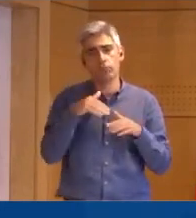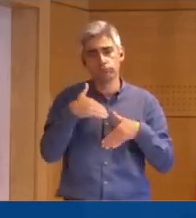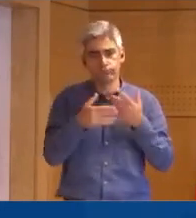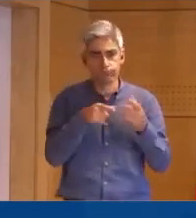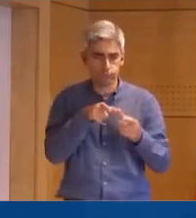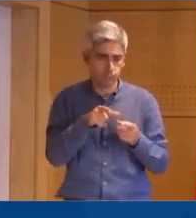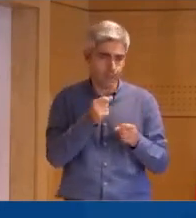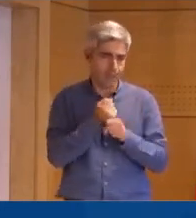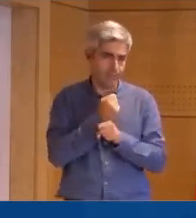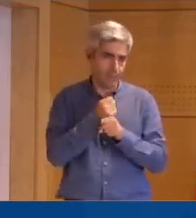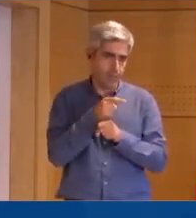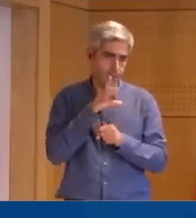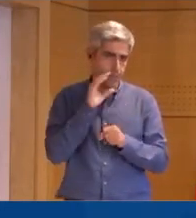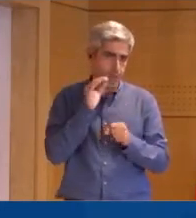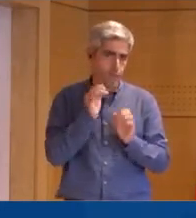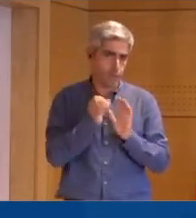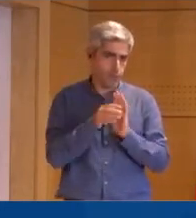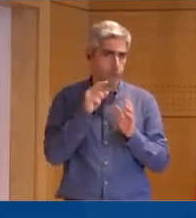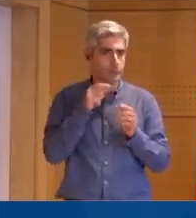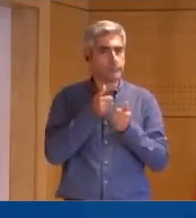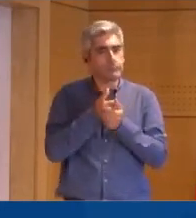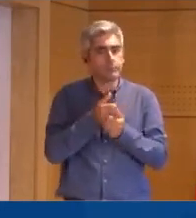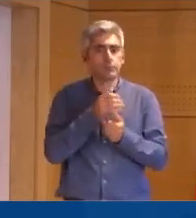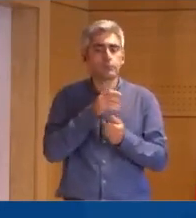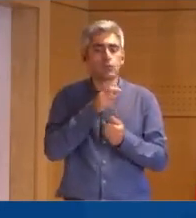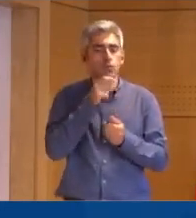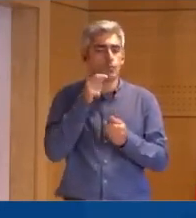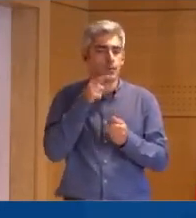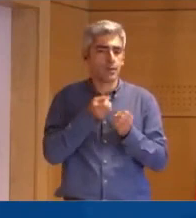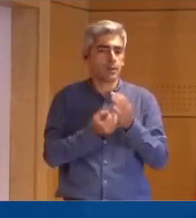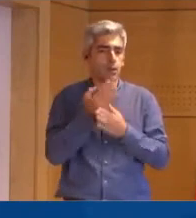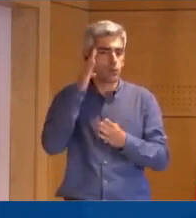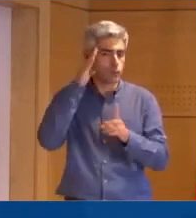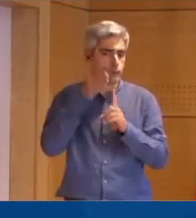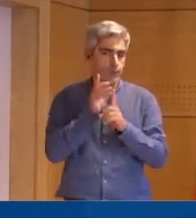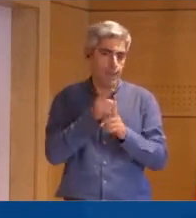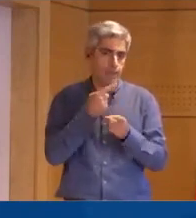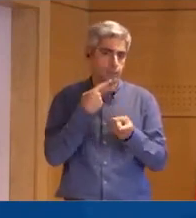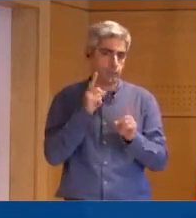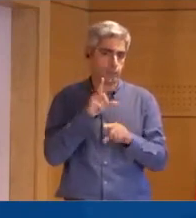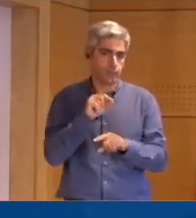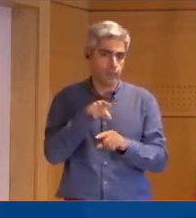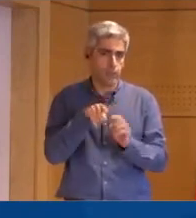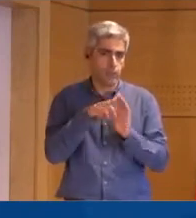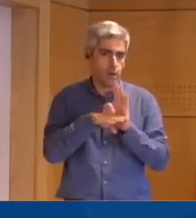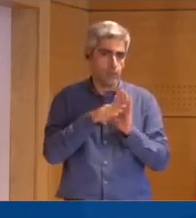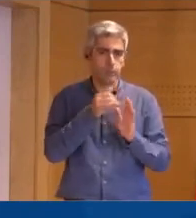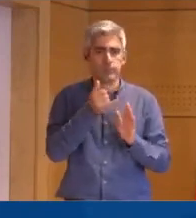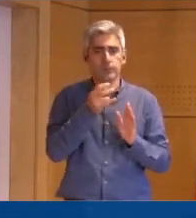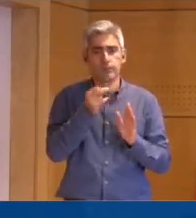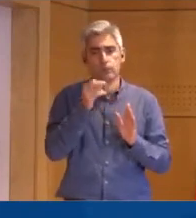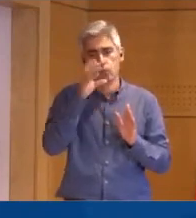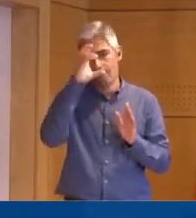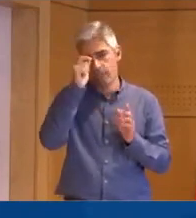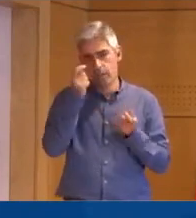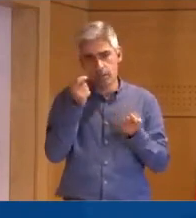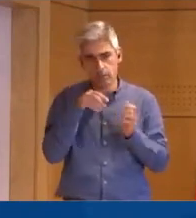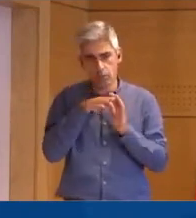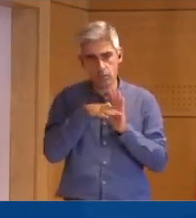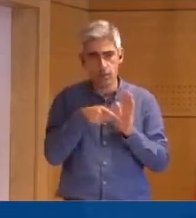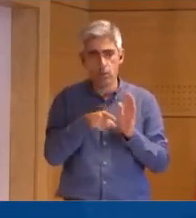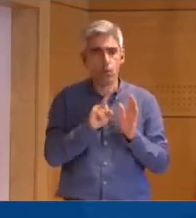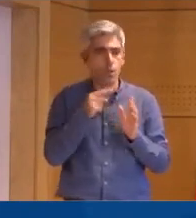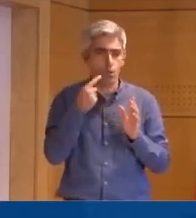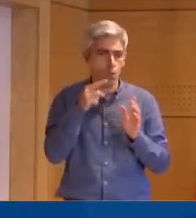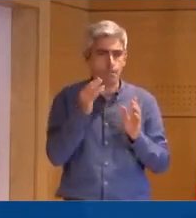Banco de Fomento e colocá-la a cumprir aqueles que eram os objetivos na sua criação e que estão reafirmados também no Programa do 23º Governo. Este não será um